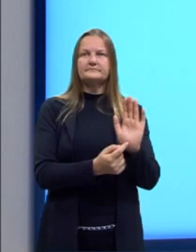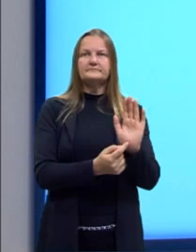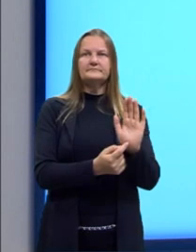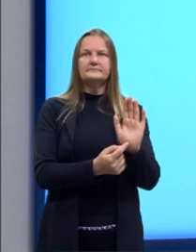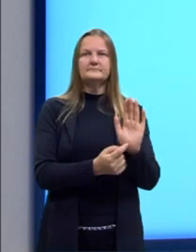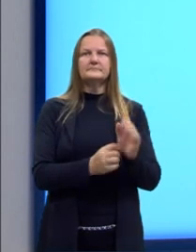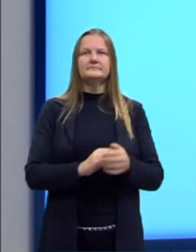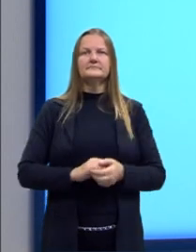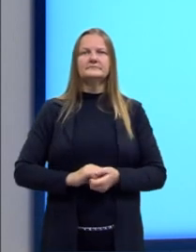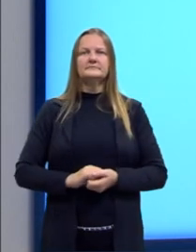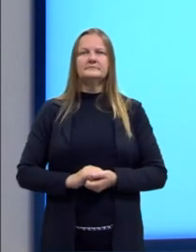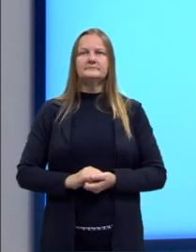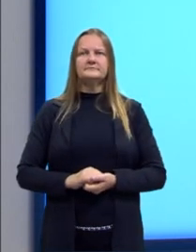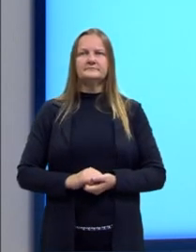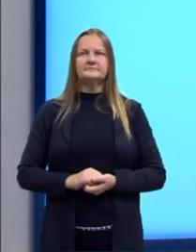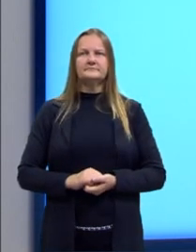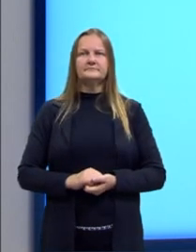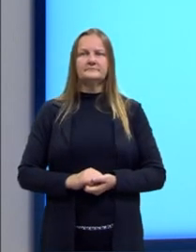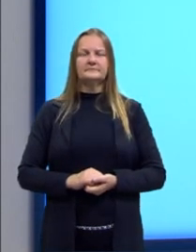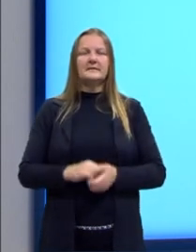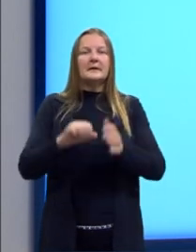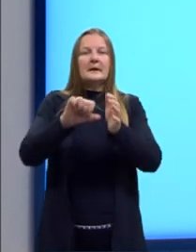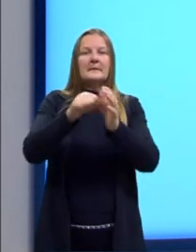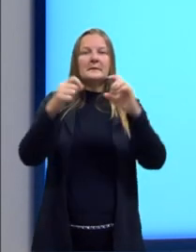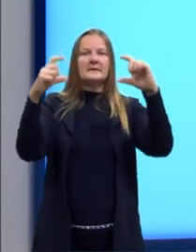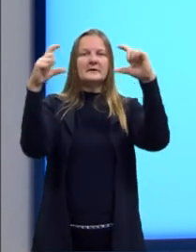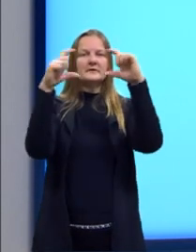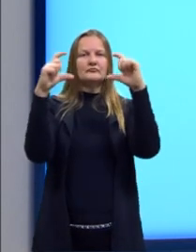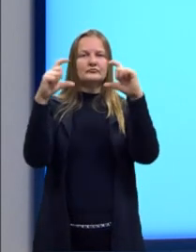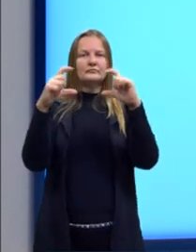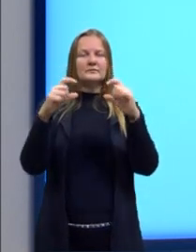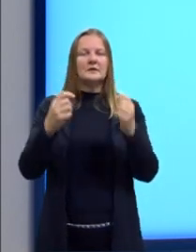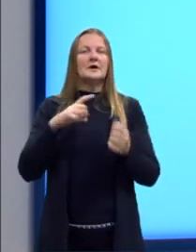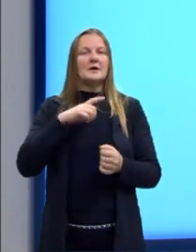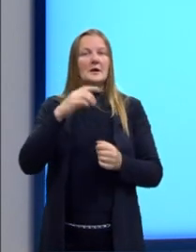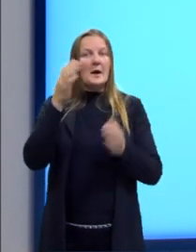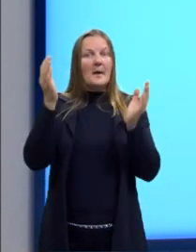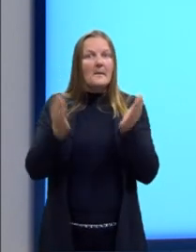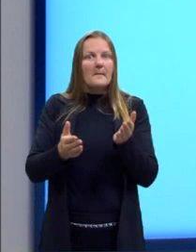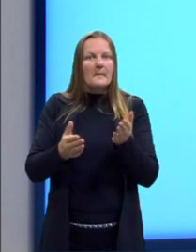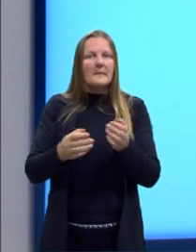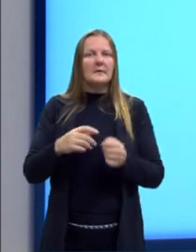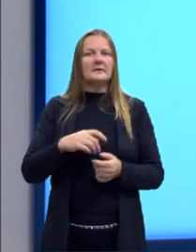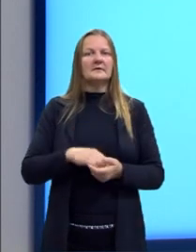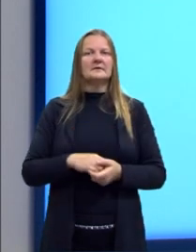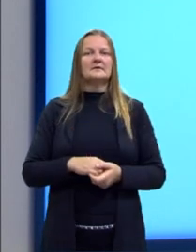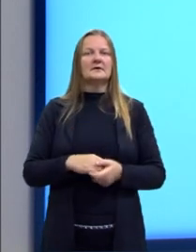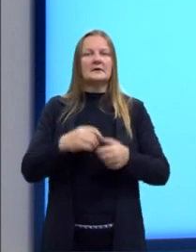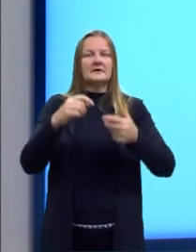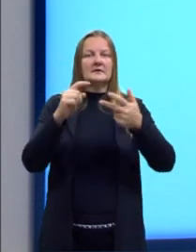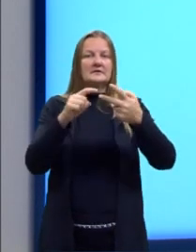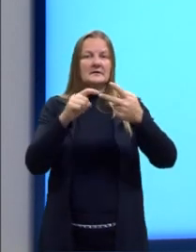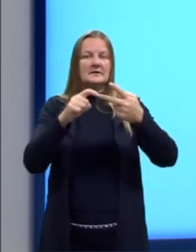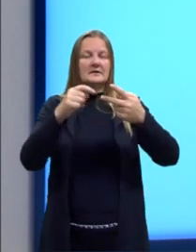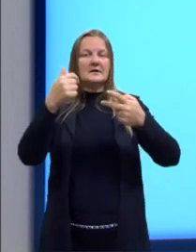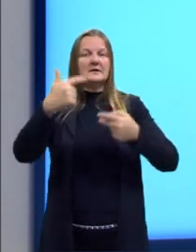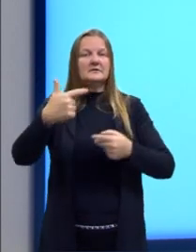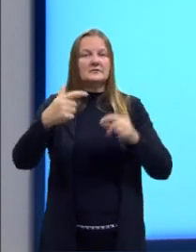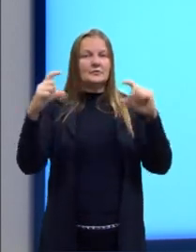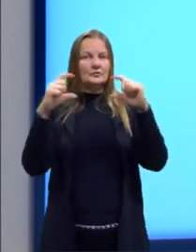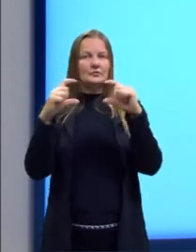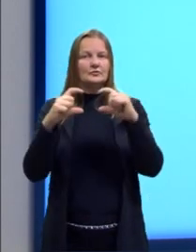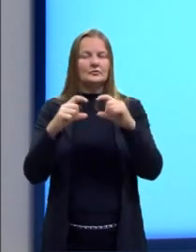clause, então, relembrando a minha primeira oração, ela vai ter presente. E a minha main clause, a minha segunda oração,